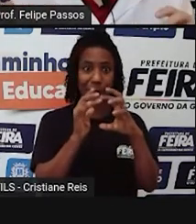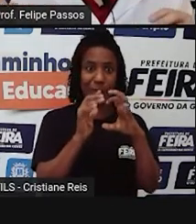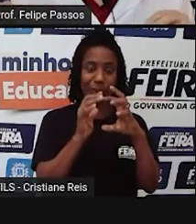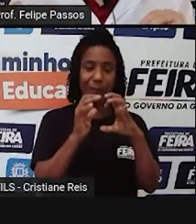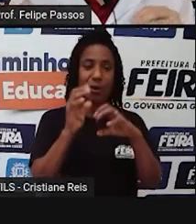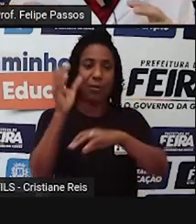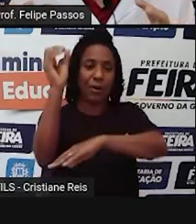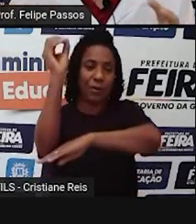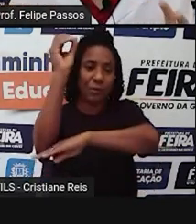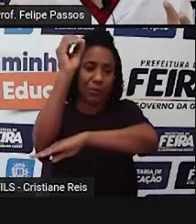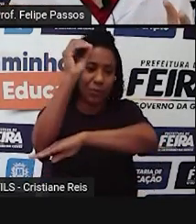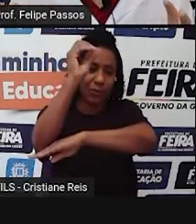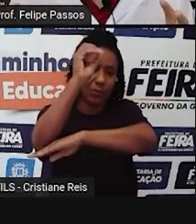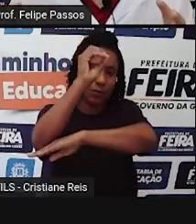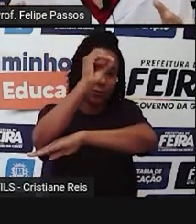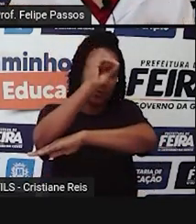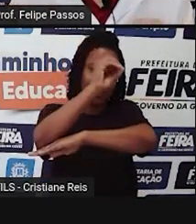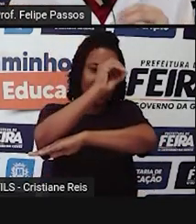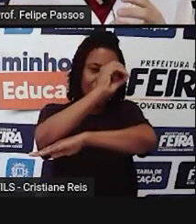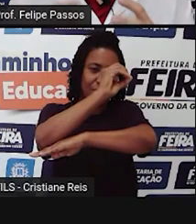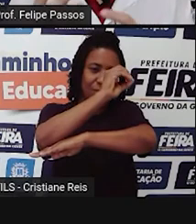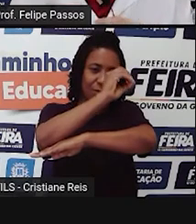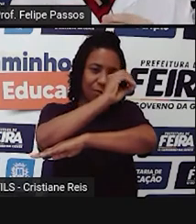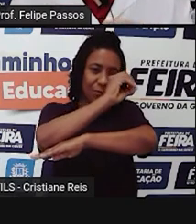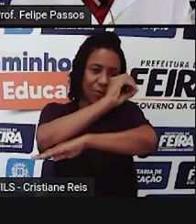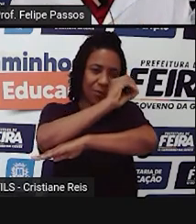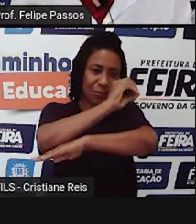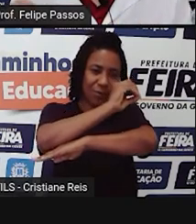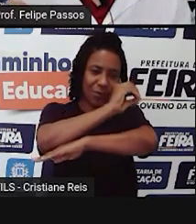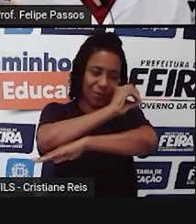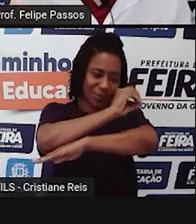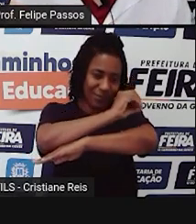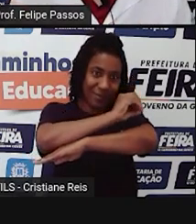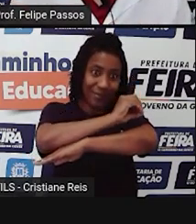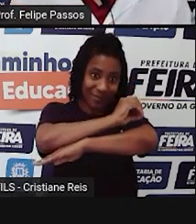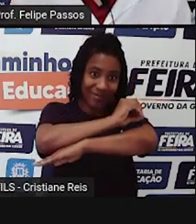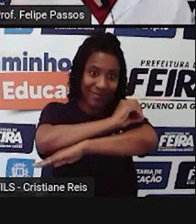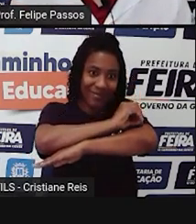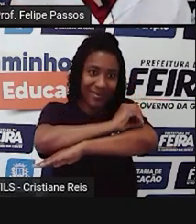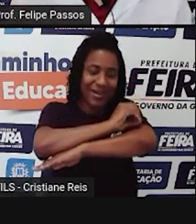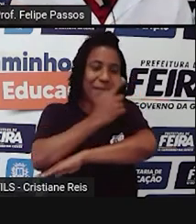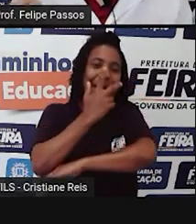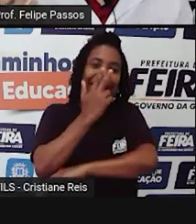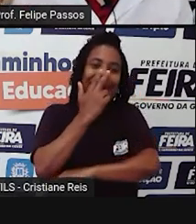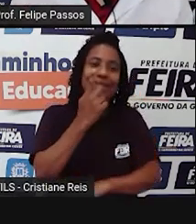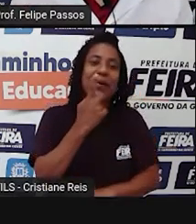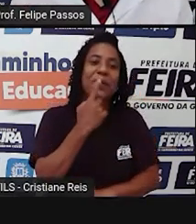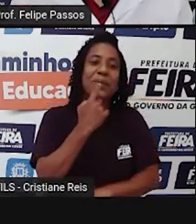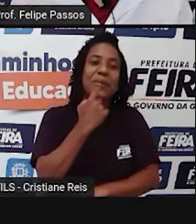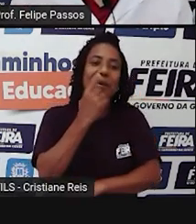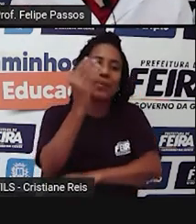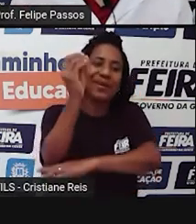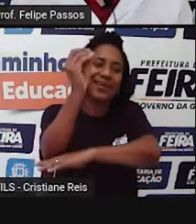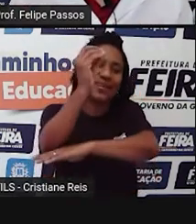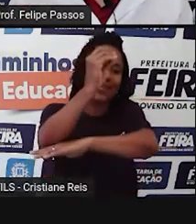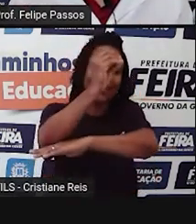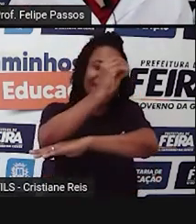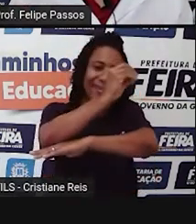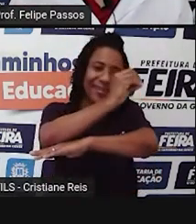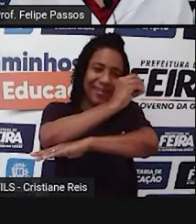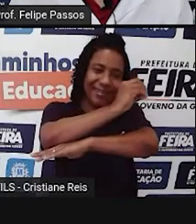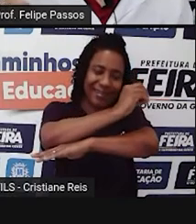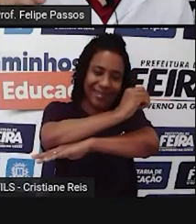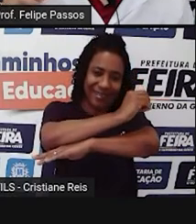amarelada, avermelhada, né? Que é uma luz também parecida com a luz do fogo, né? A luz das lareiras, das